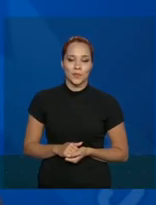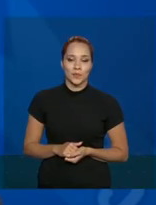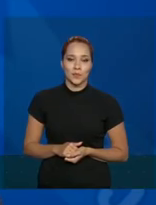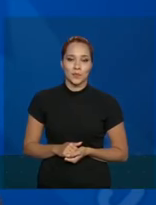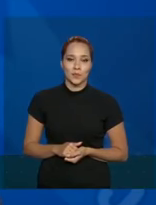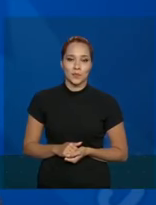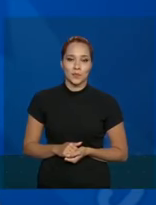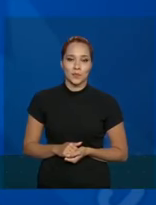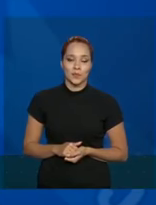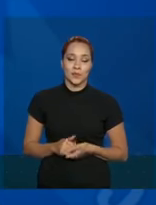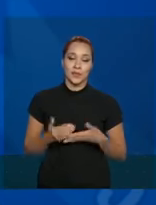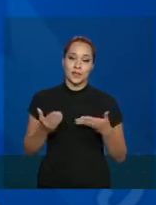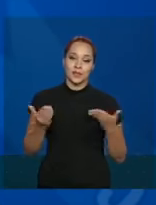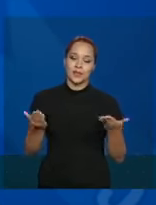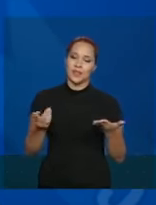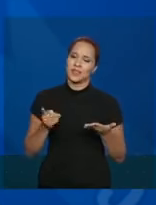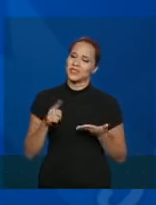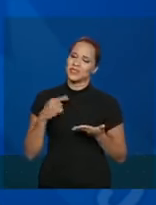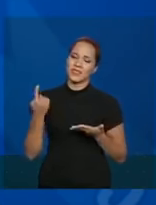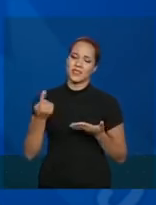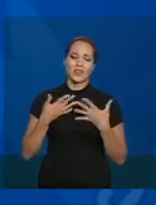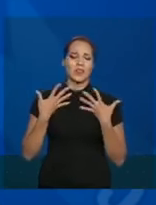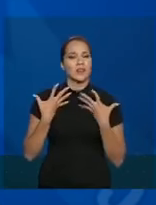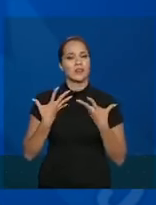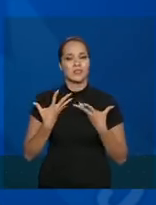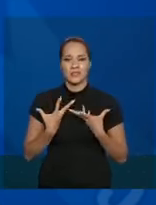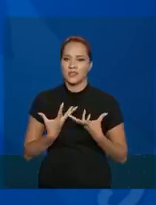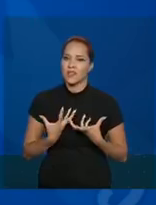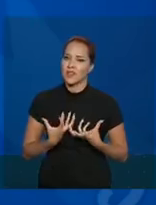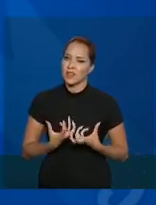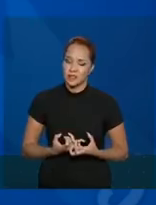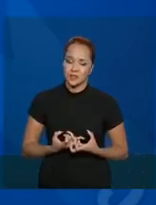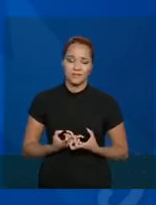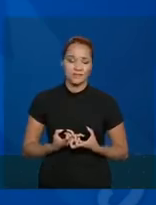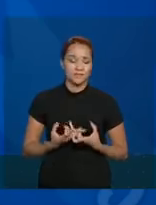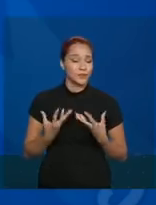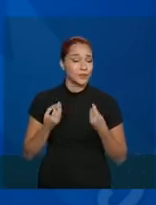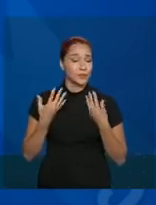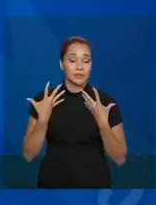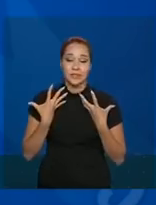Olha, estamos muito cansados, estamos muito cansados.